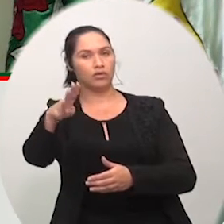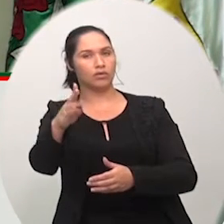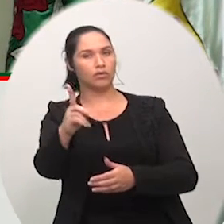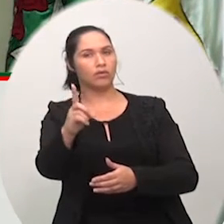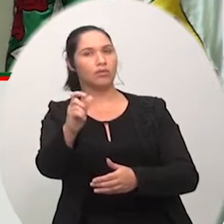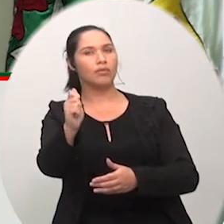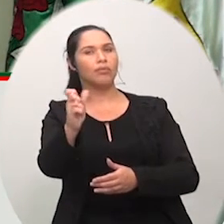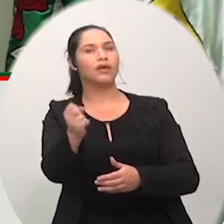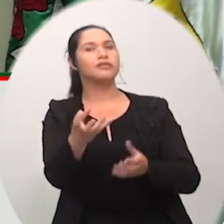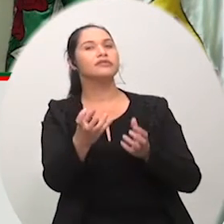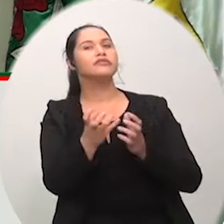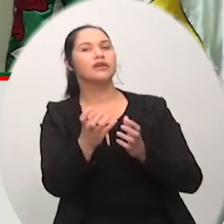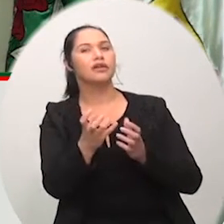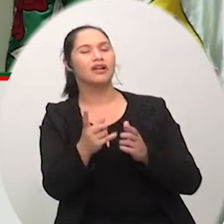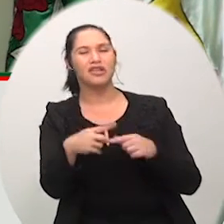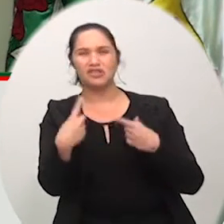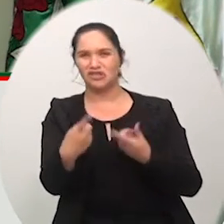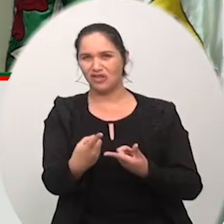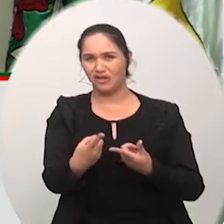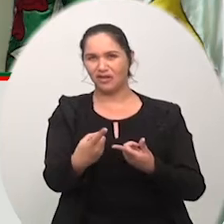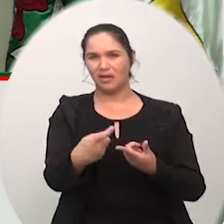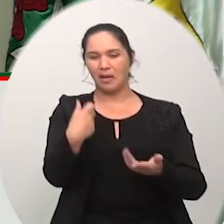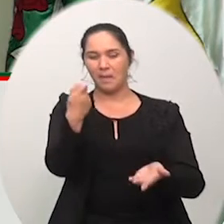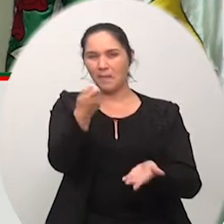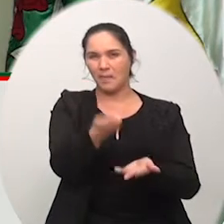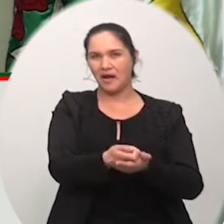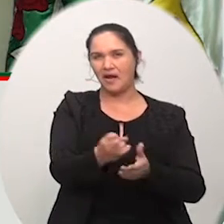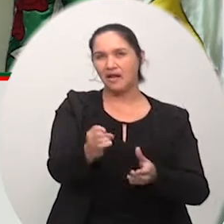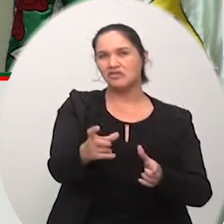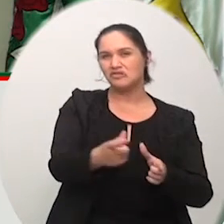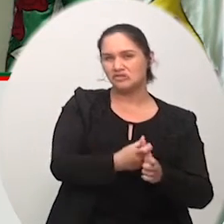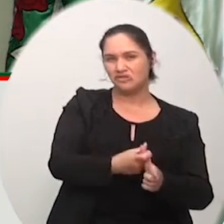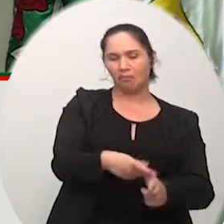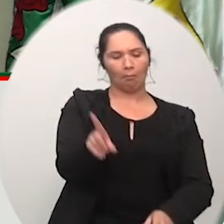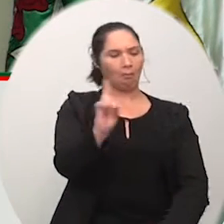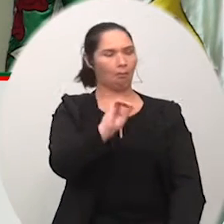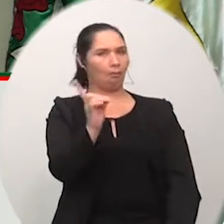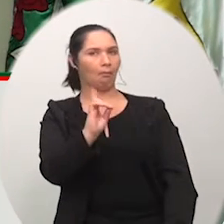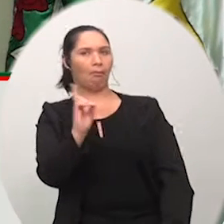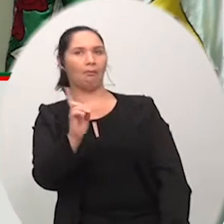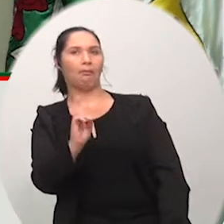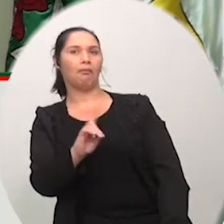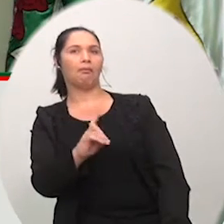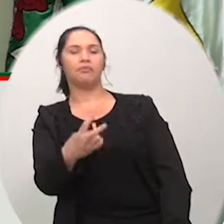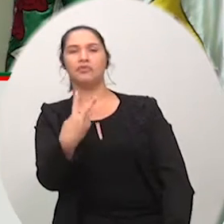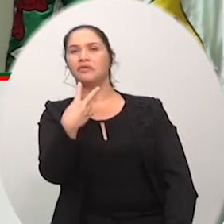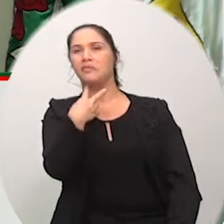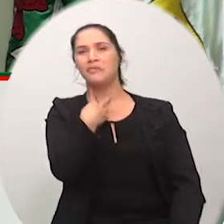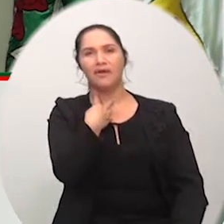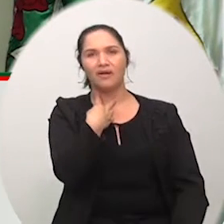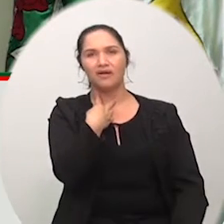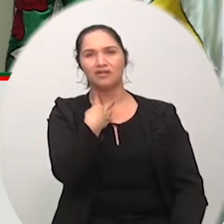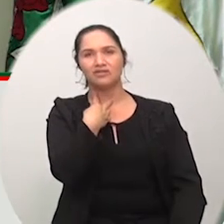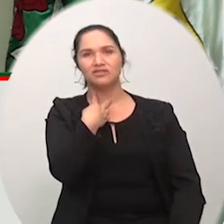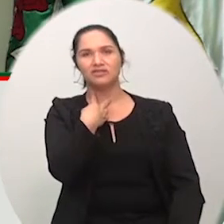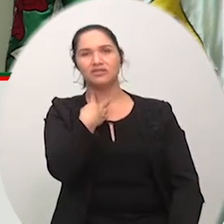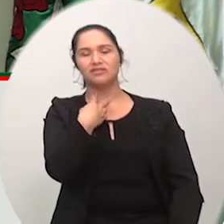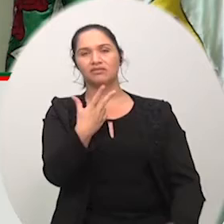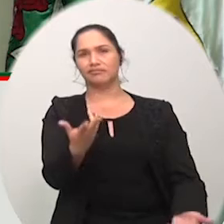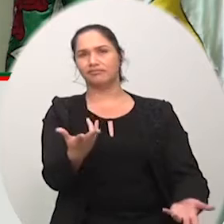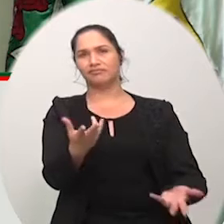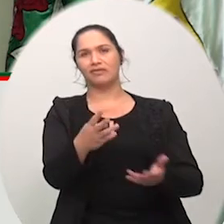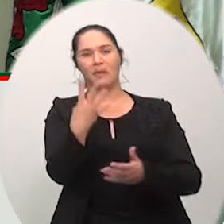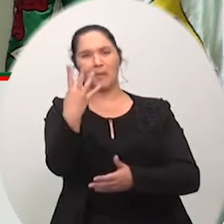certo então nós aqui temos que pagar a conta do resto todo do Estado porque nós temos que ser penalizado de cada 20 em 20 km 25 ter um